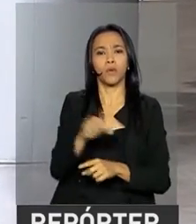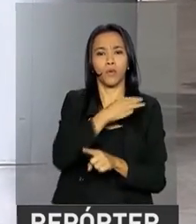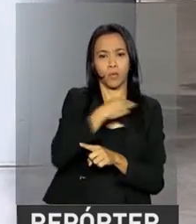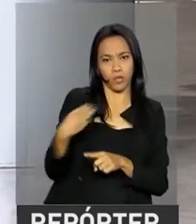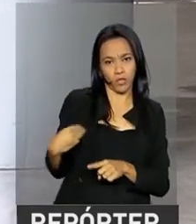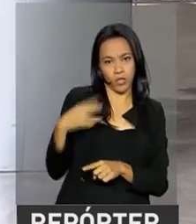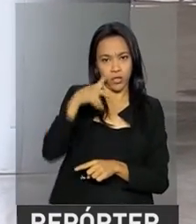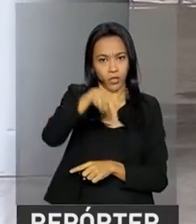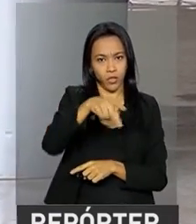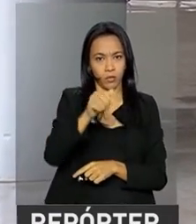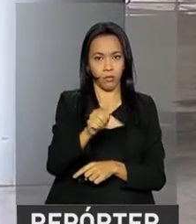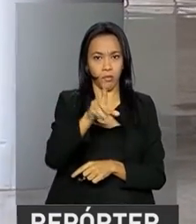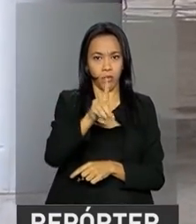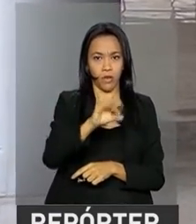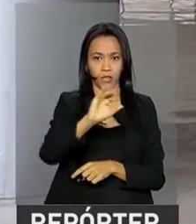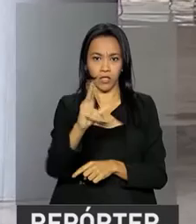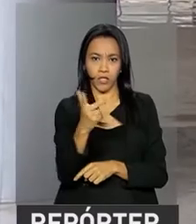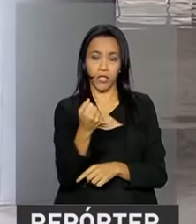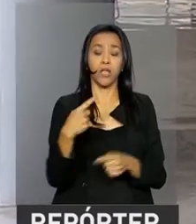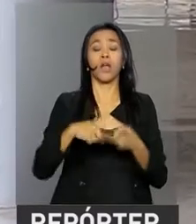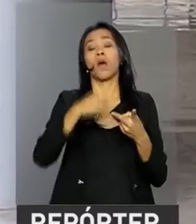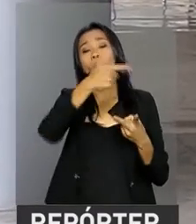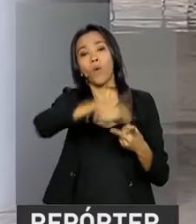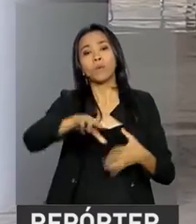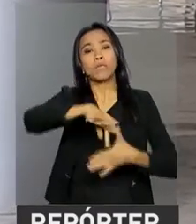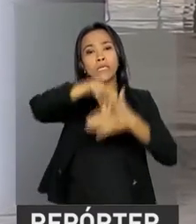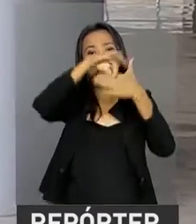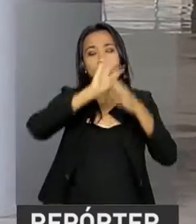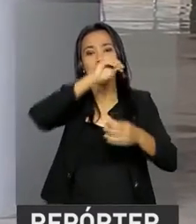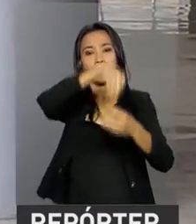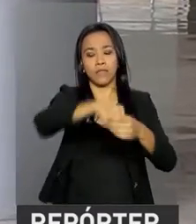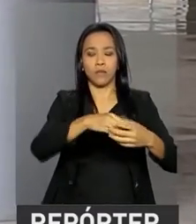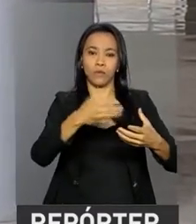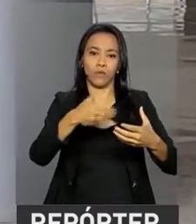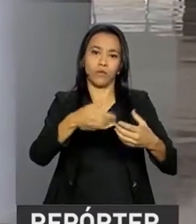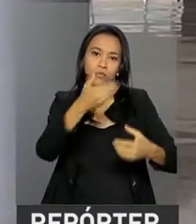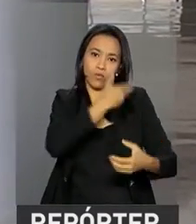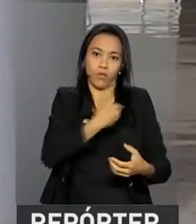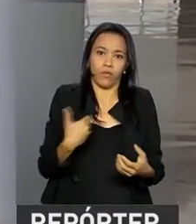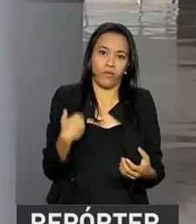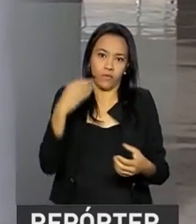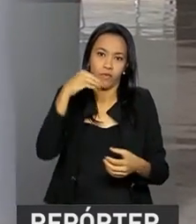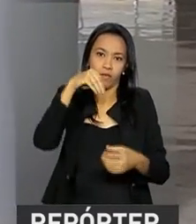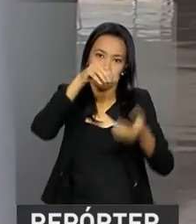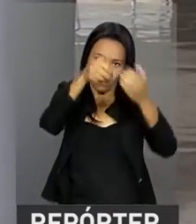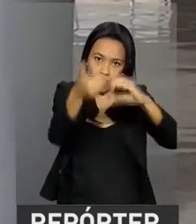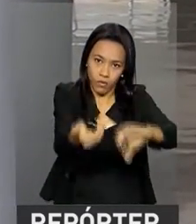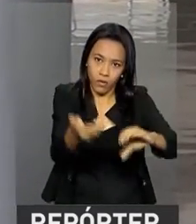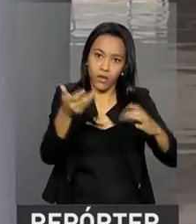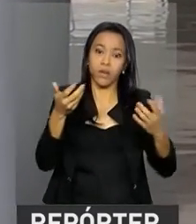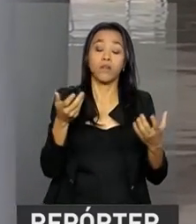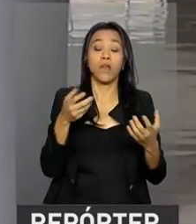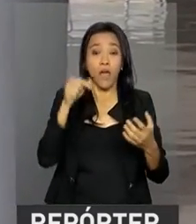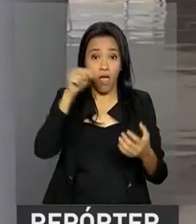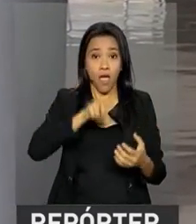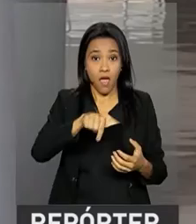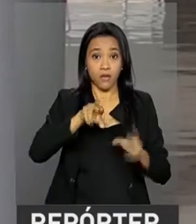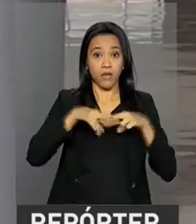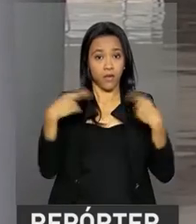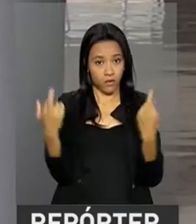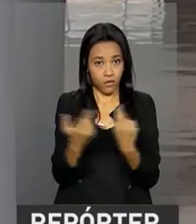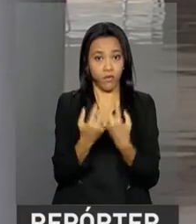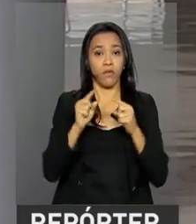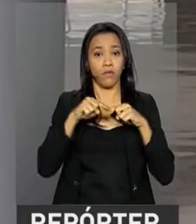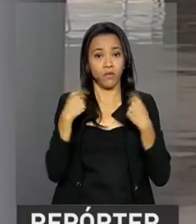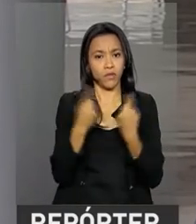senadores da base aliada e também com líderes do governo no Congresso Nacional. Essa reunião vai acontecer aqui no Palácio do